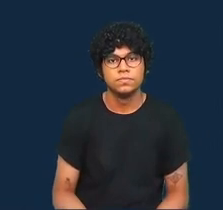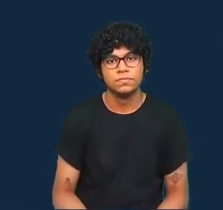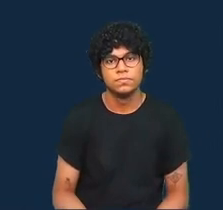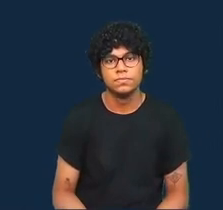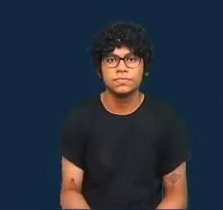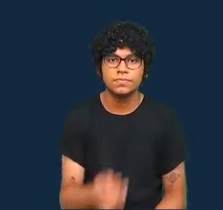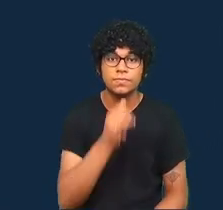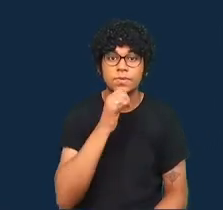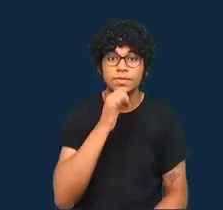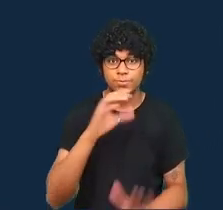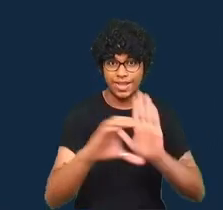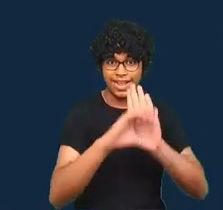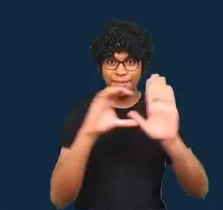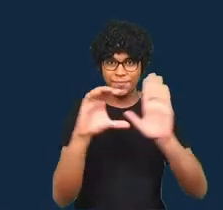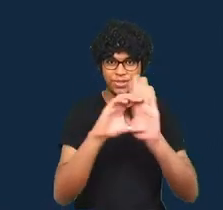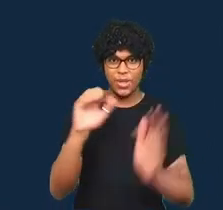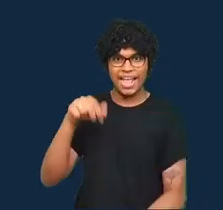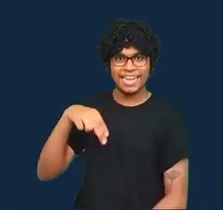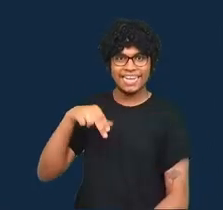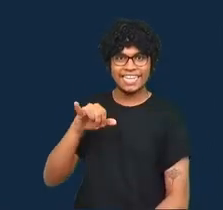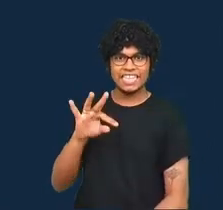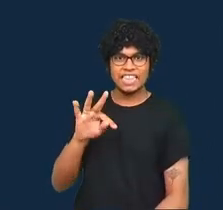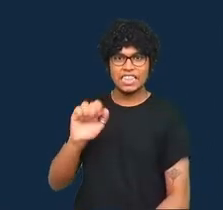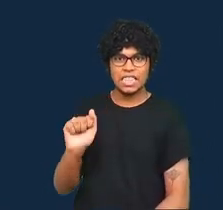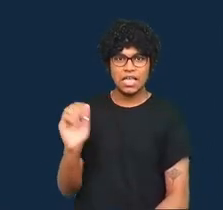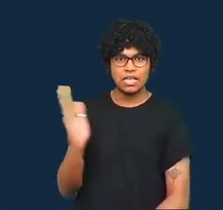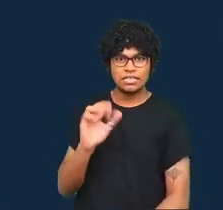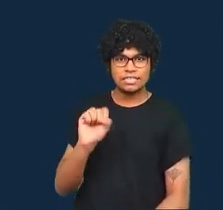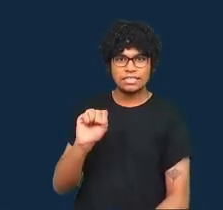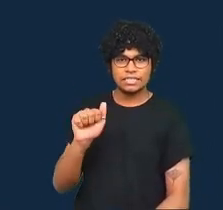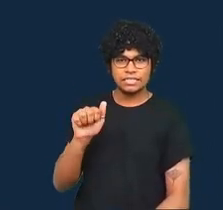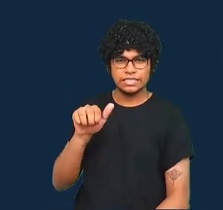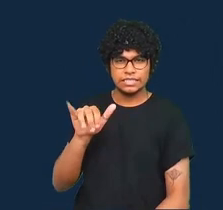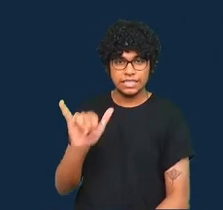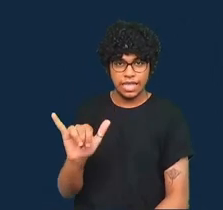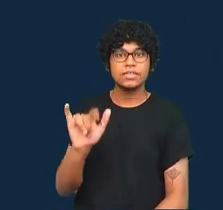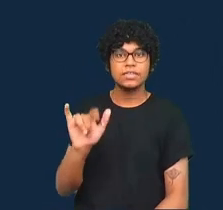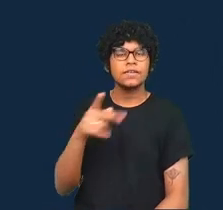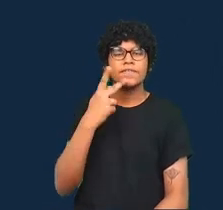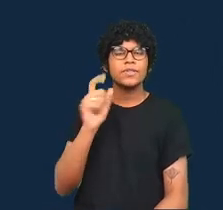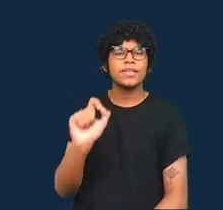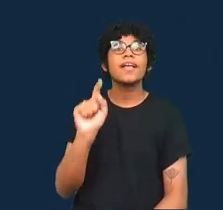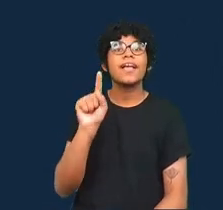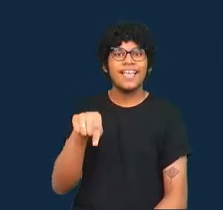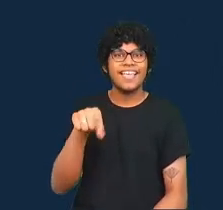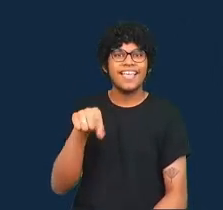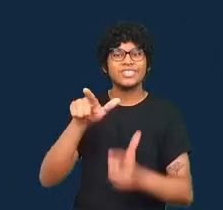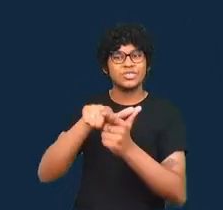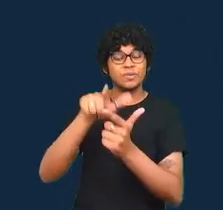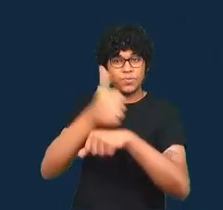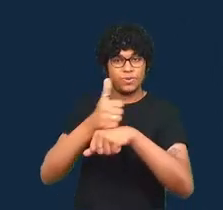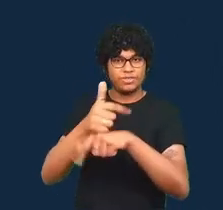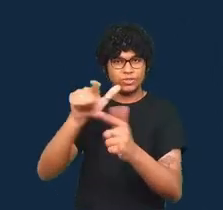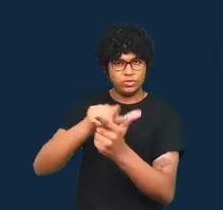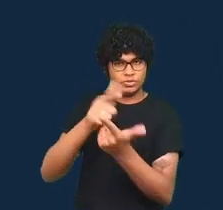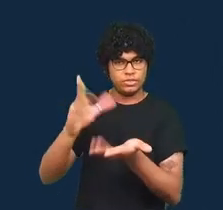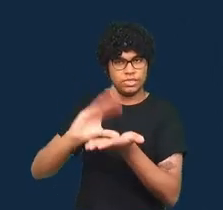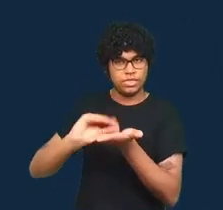a pesquisadora Anita Saitian diz que os jornalistas de dados devem objetivar